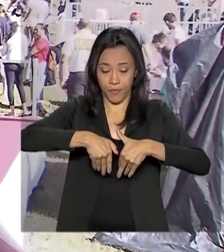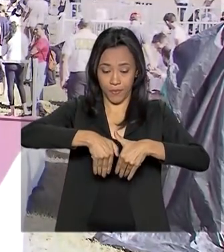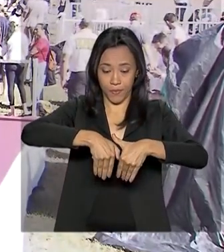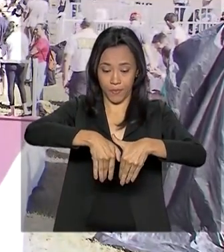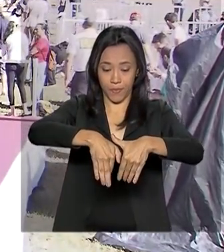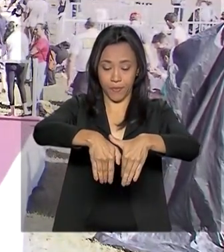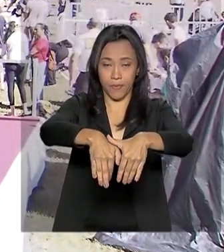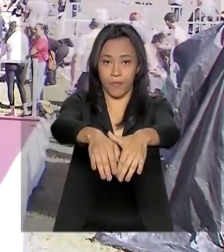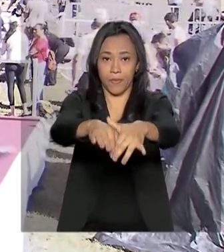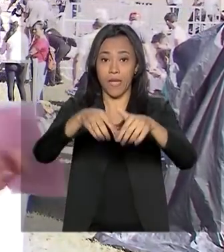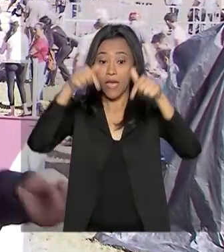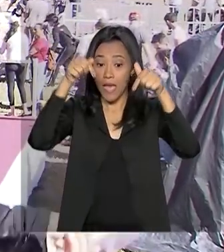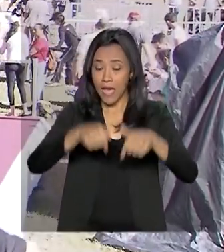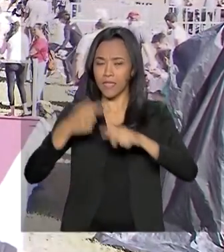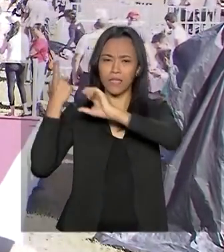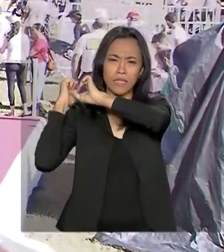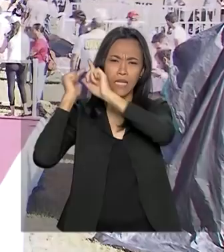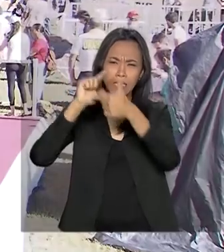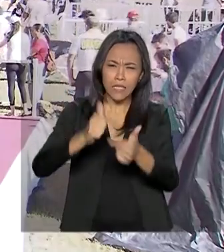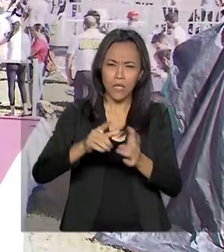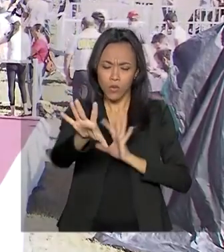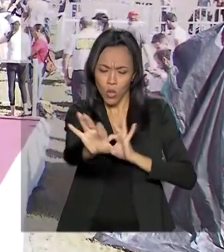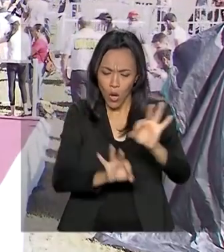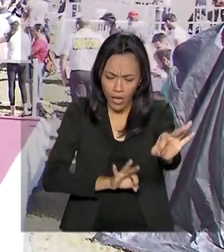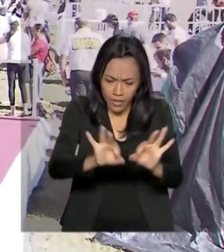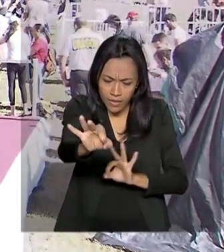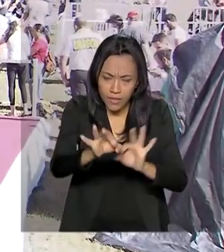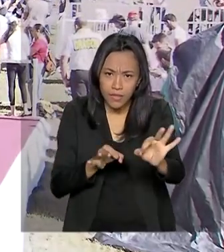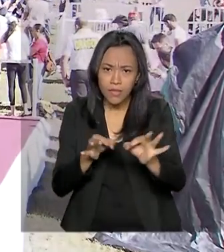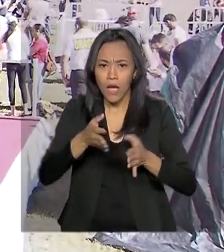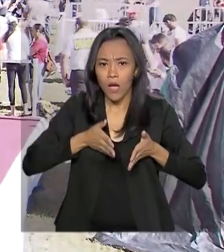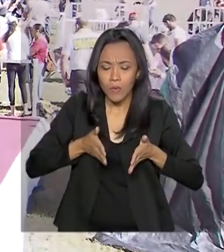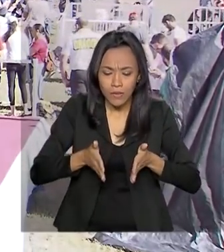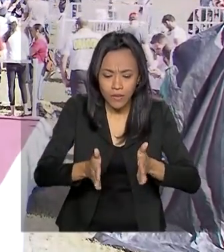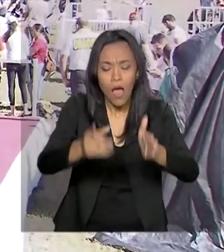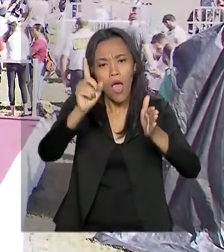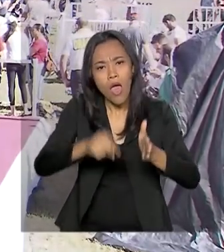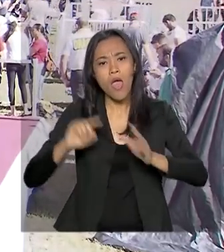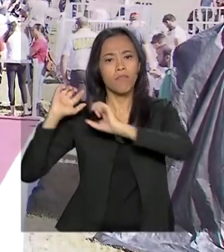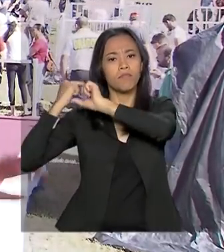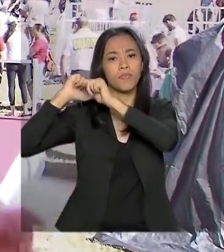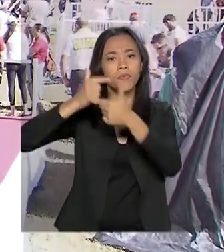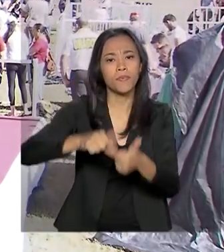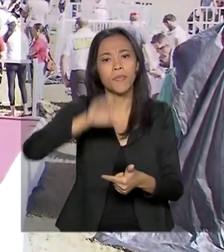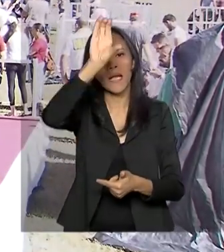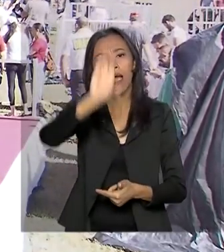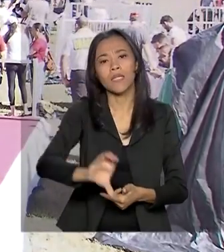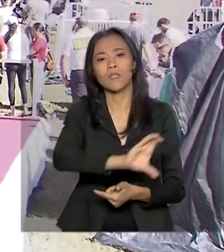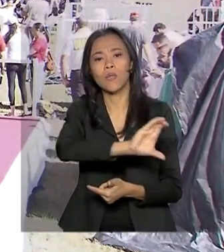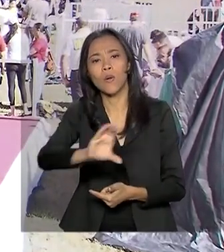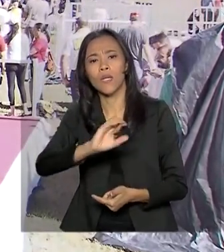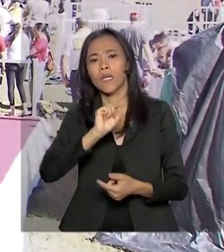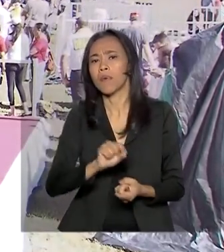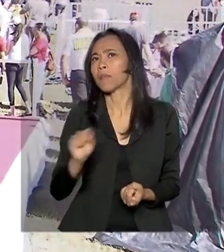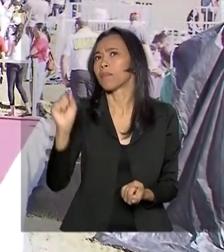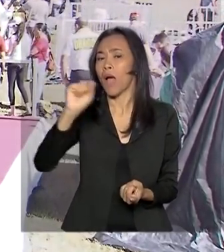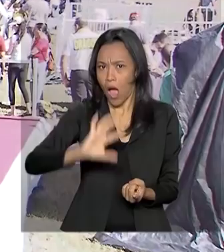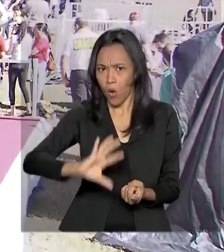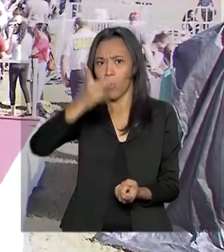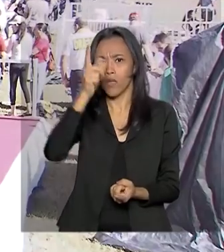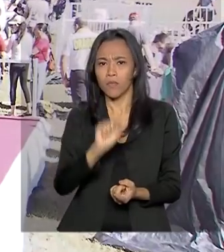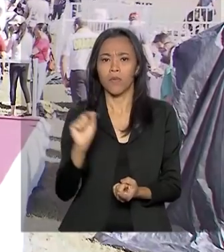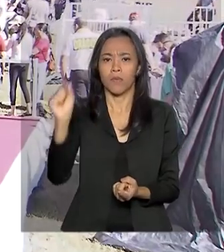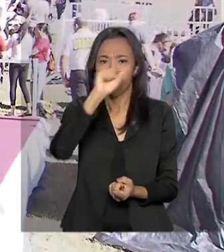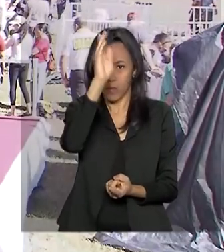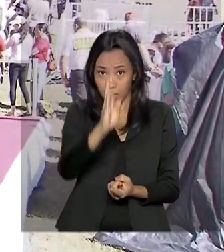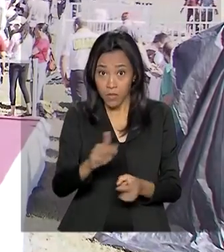essa tradição, Carla, de montagens de tapete é uma tradição católica que acontece em várias cidades do Brasil e também